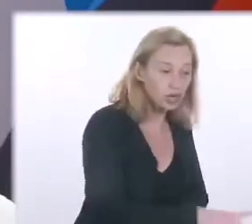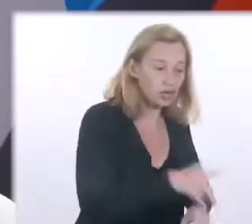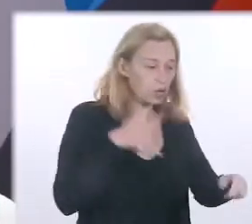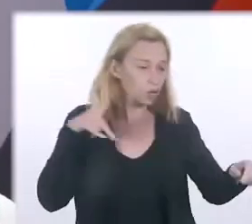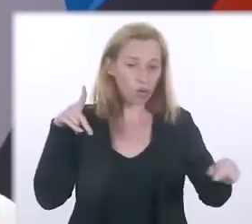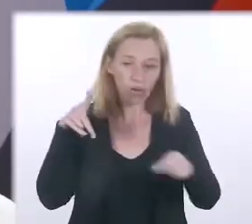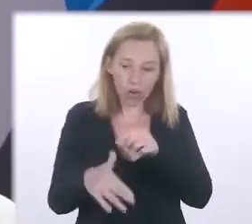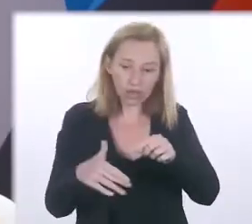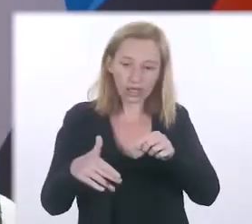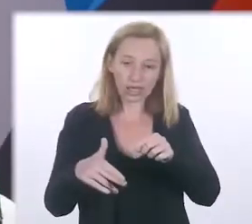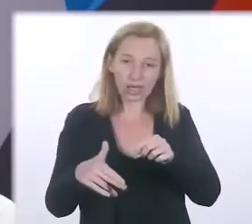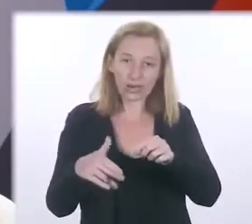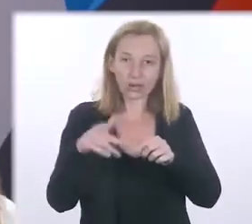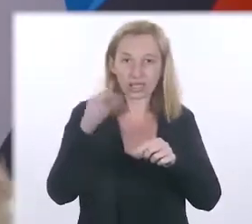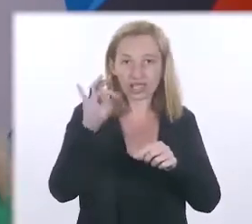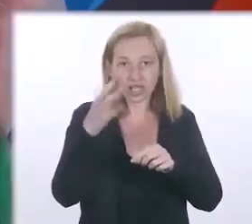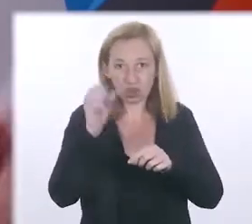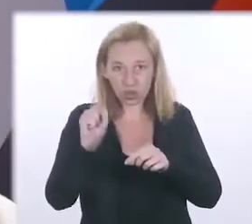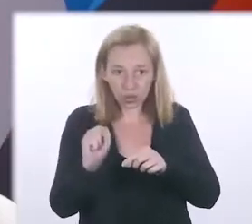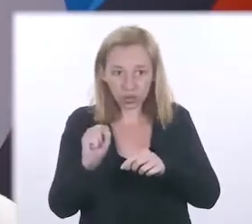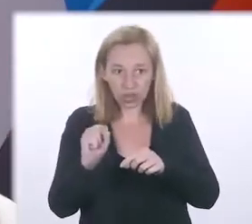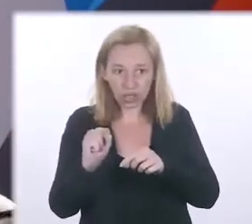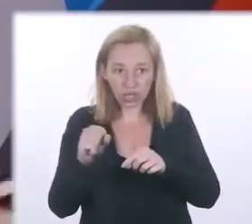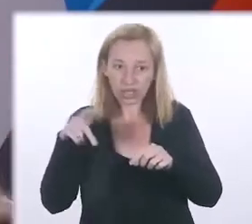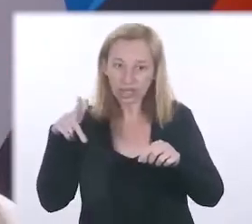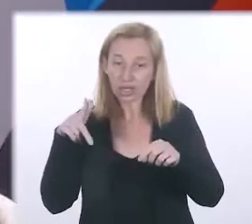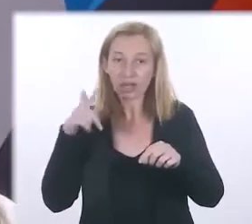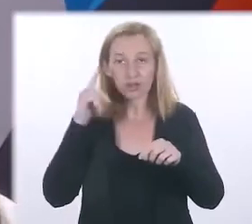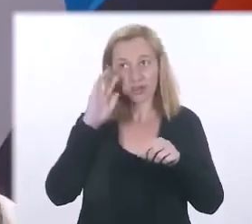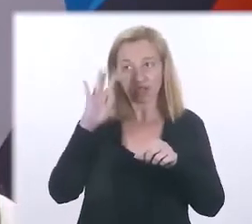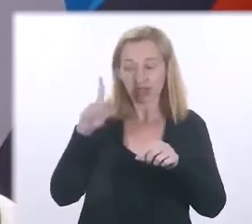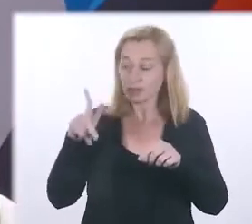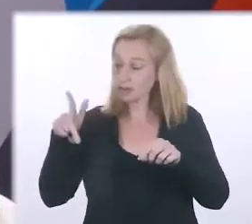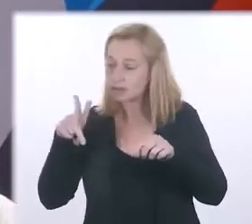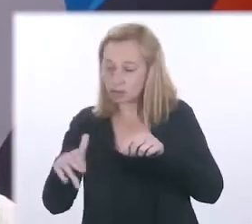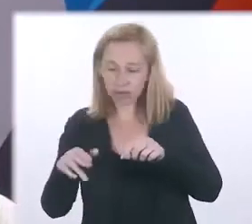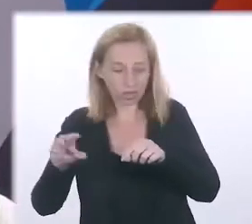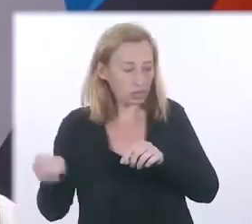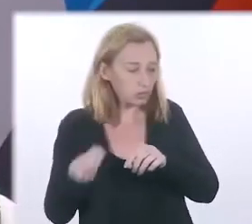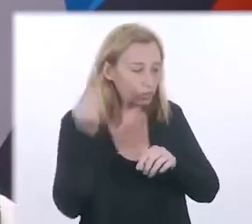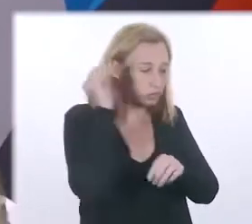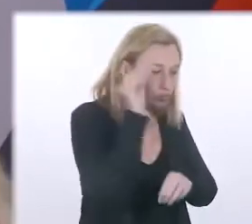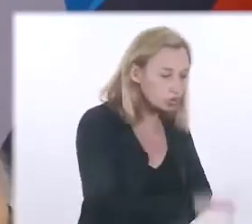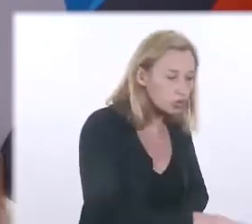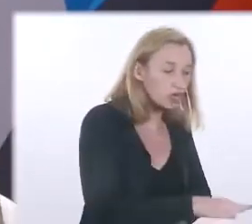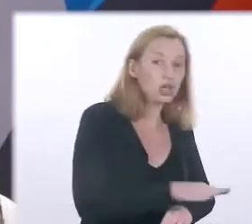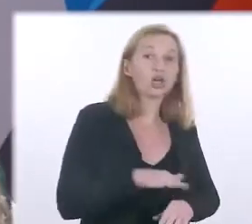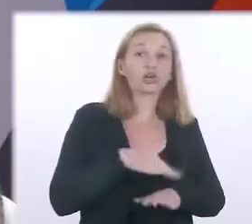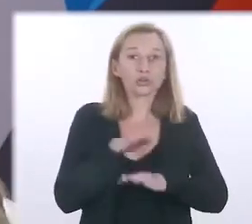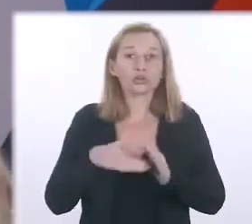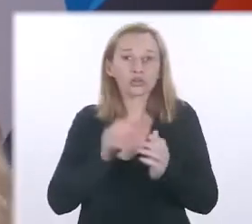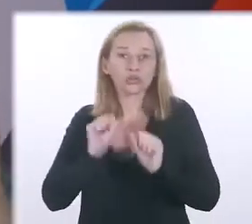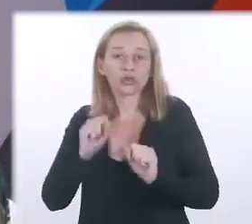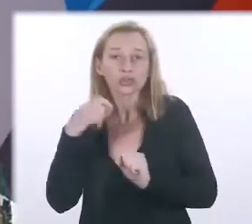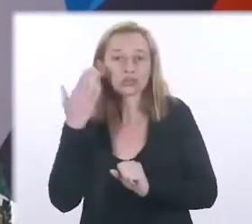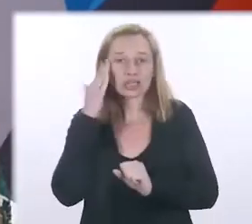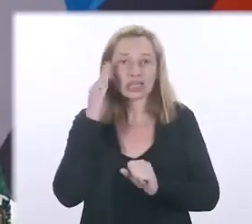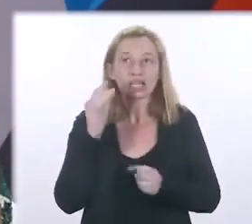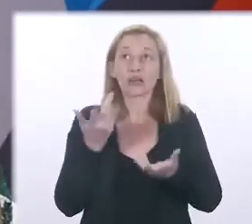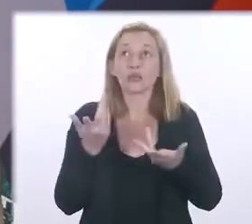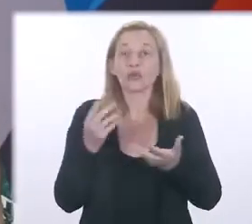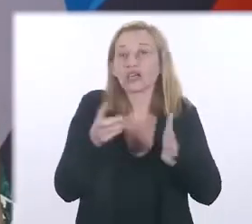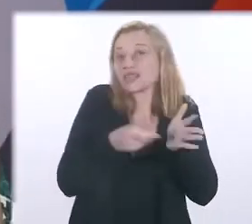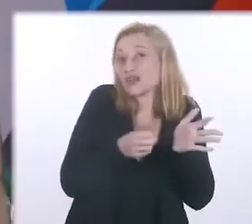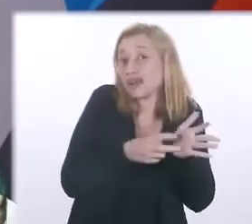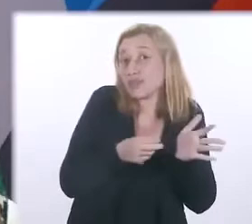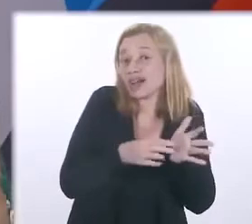ele, joga fora, corta ele com essa tesoura, que eu fiz essa analogia, para que todos nós possamos